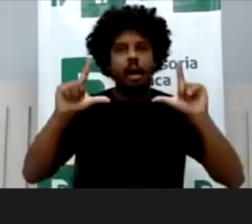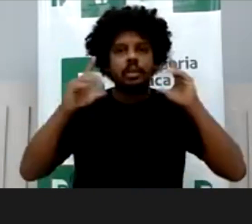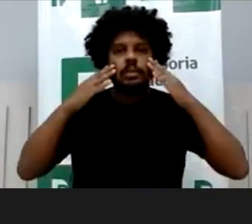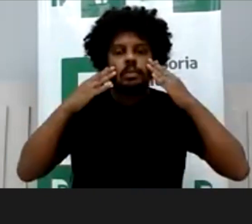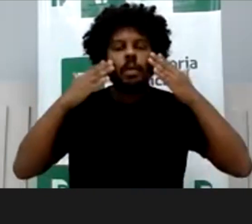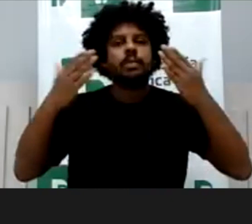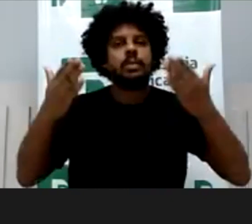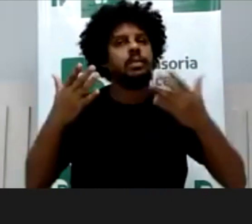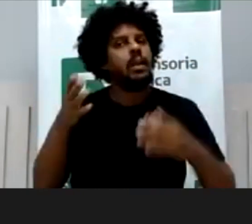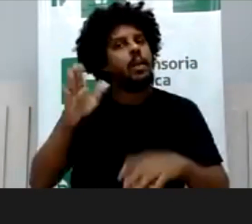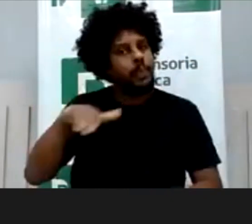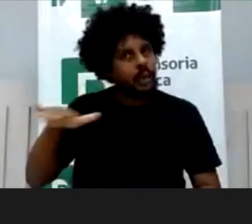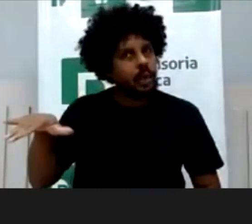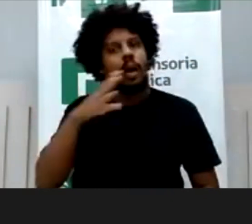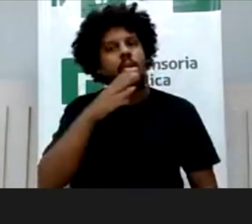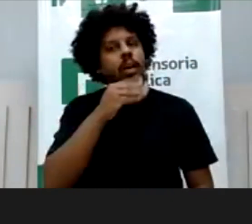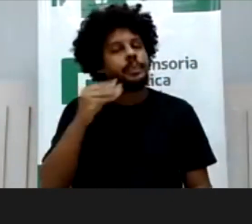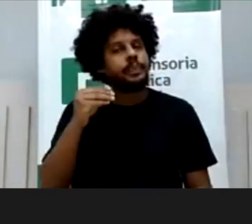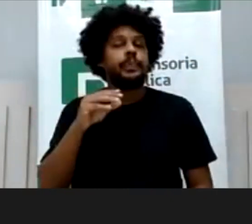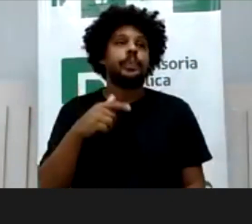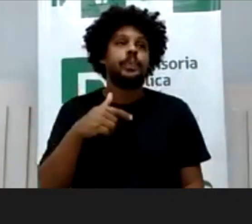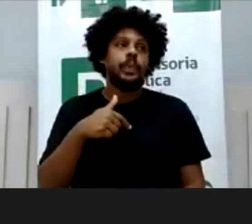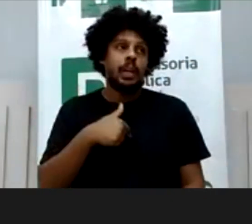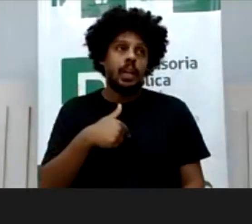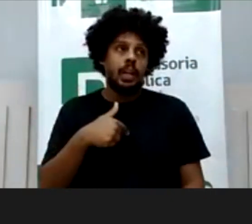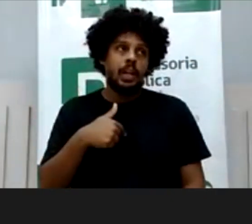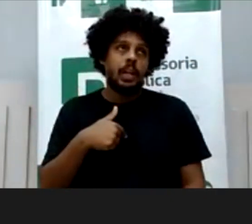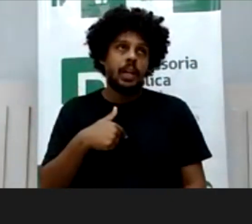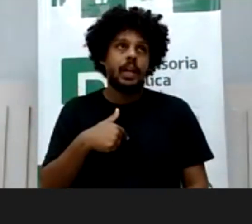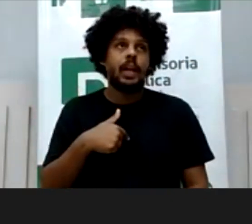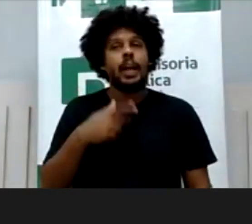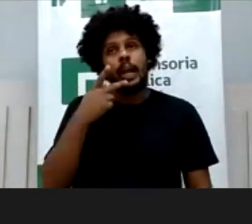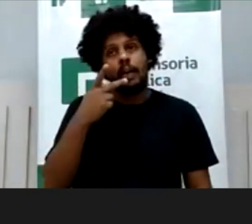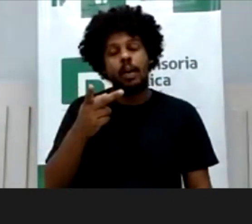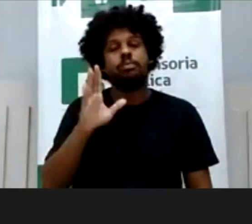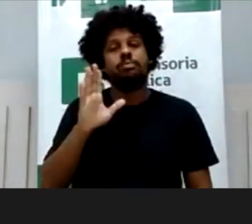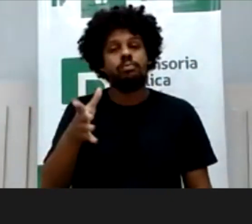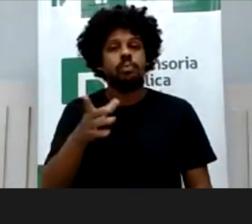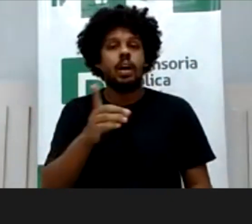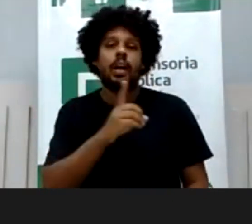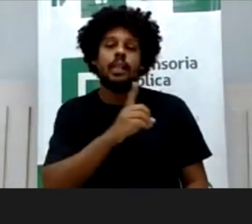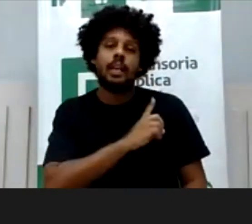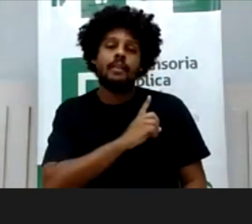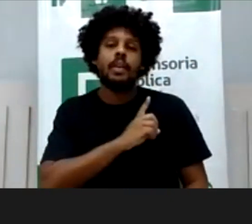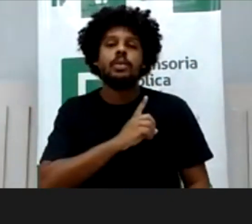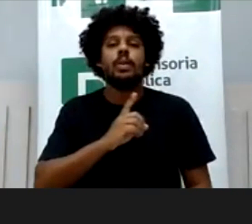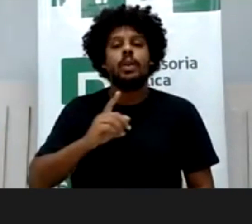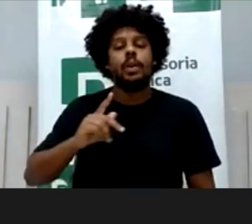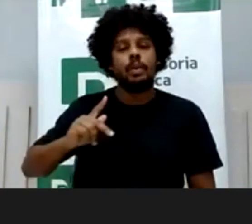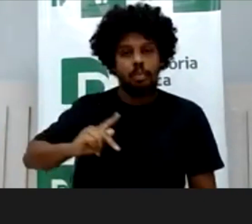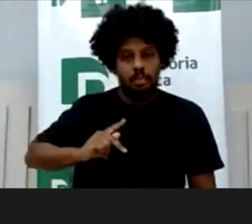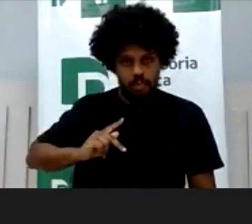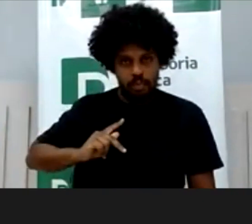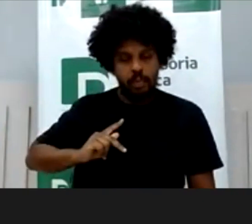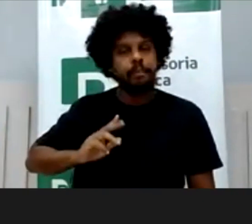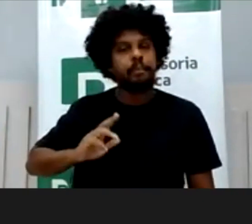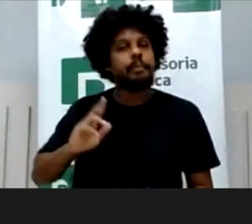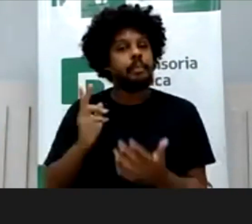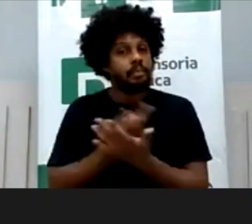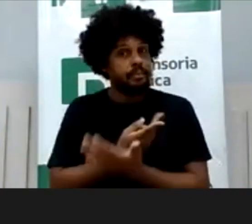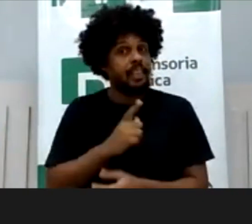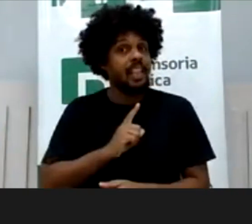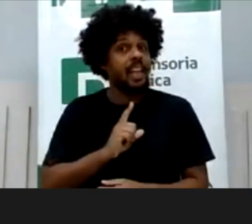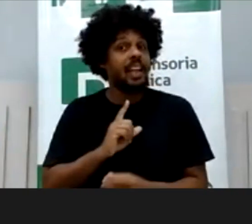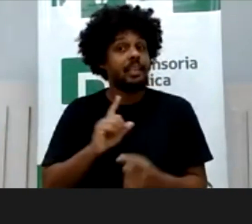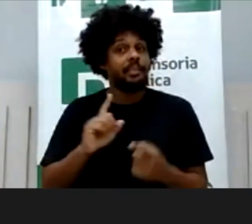e aí eu trago, quando eu falo que já está chegando a defensoria pública, porque eu trago duas situações dos colegas do interior, um